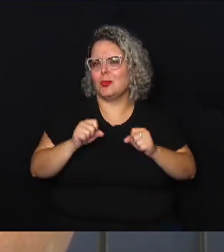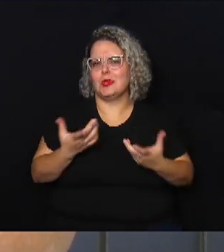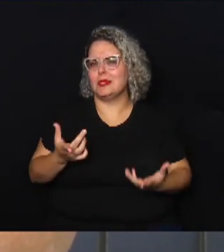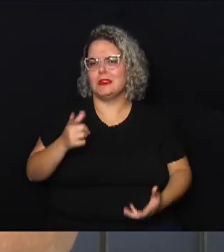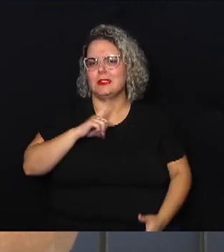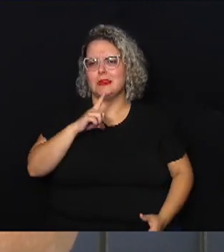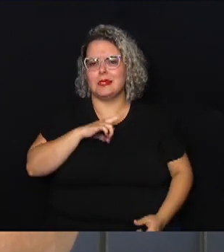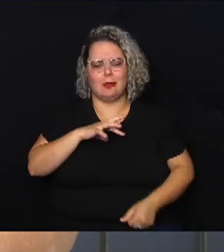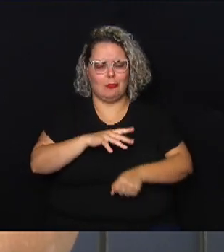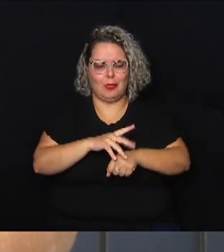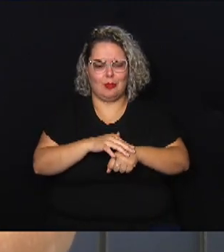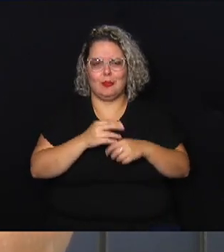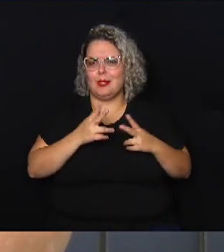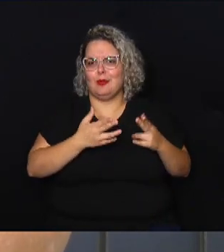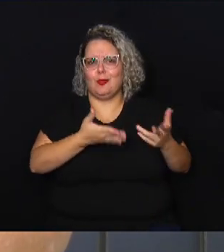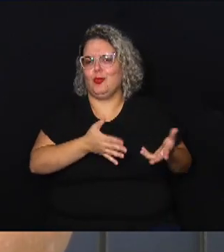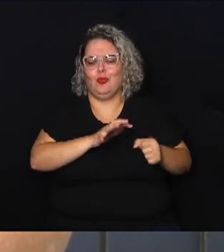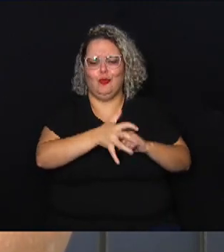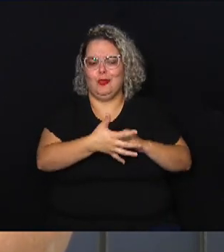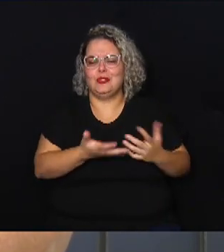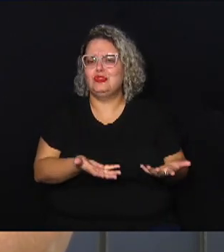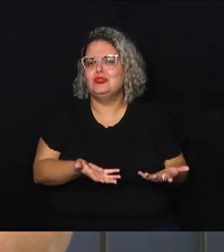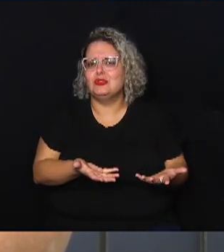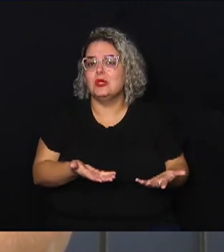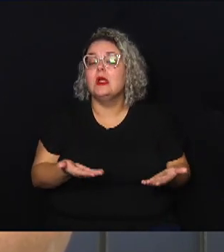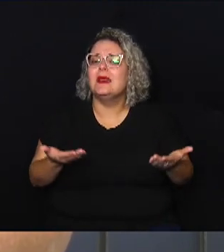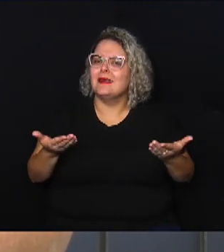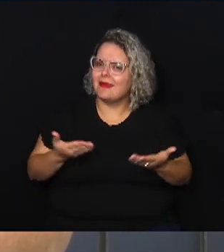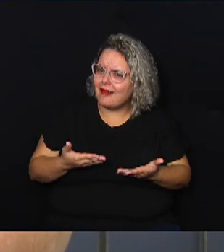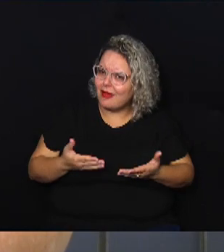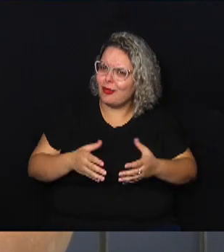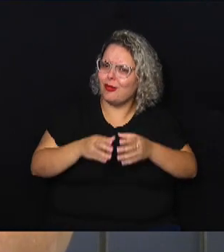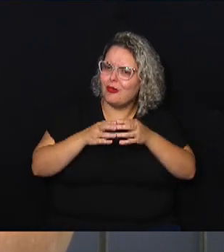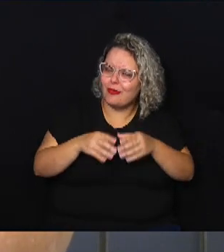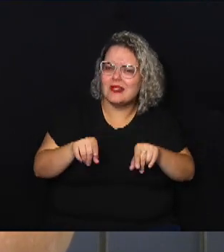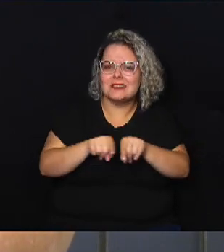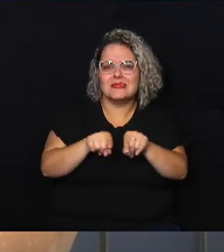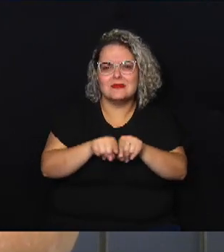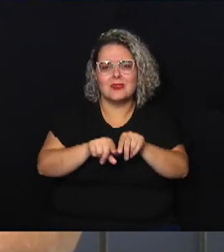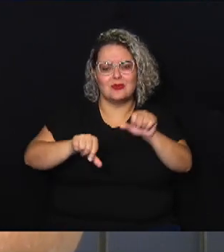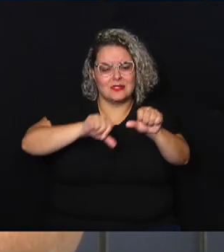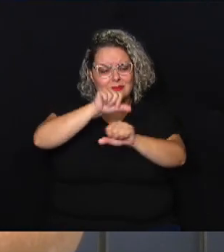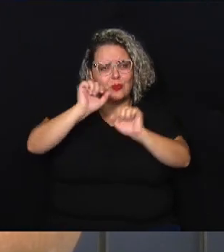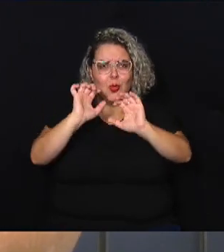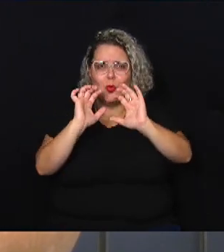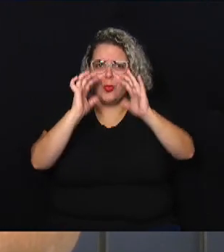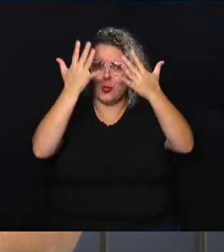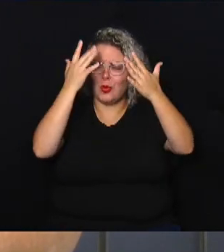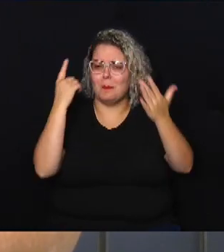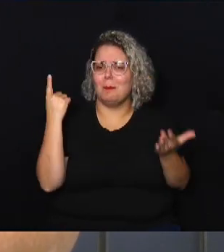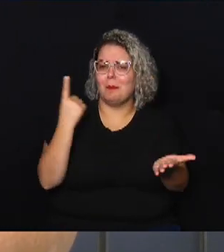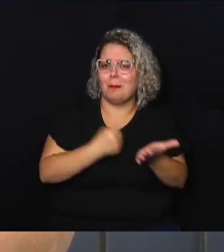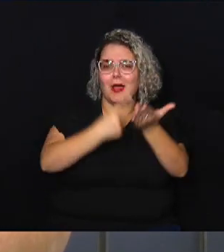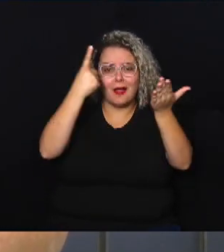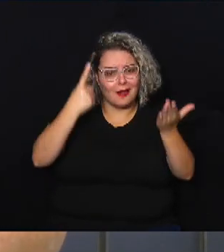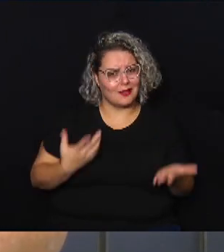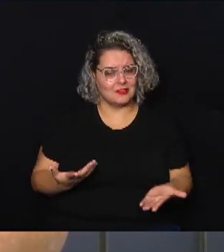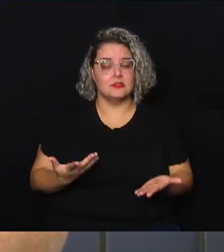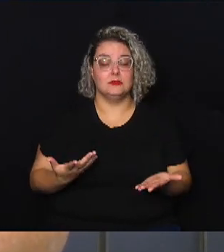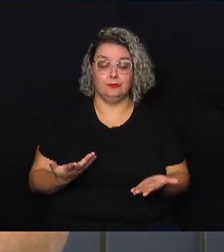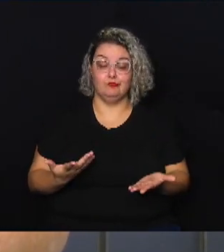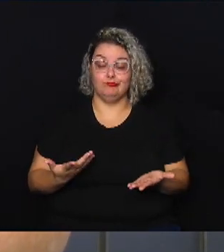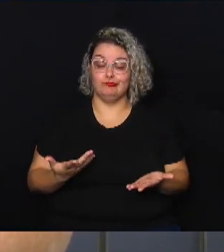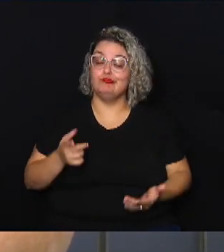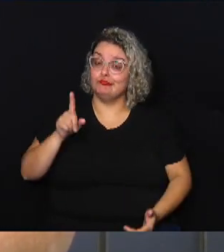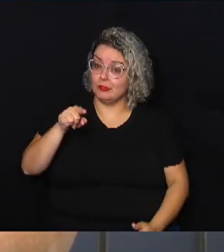conviver com uma pandemia. E agora temos que conviver também com essas mudanças climáticas marcantes. E isso aí